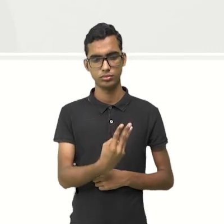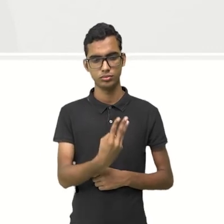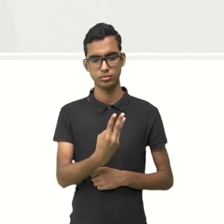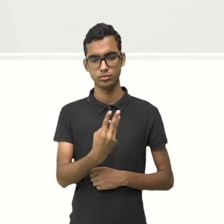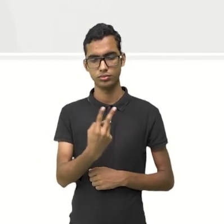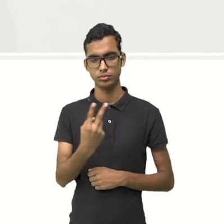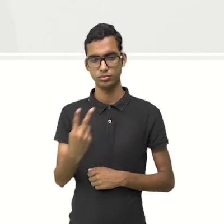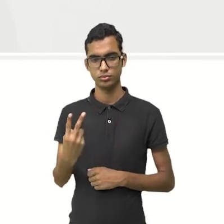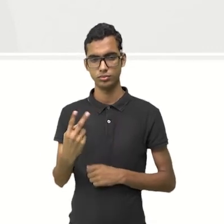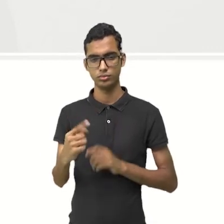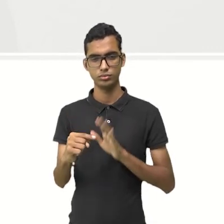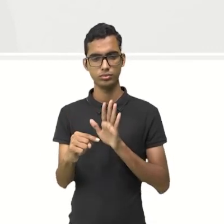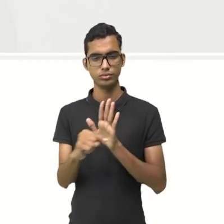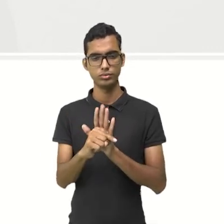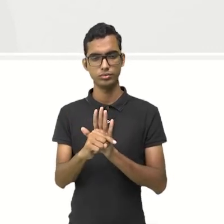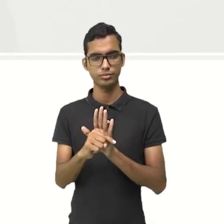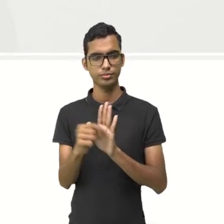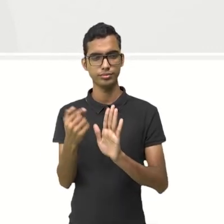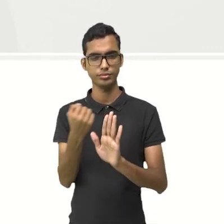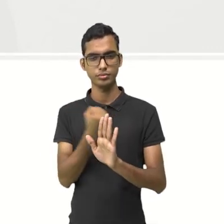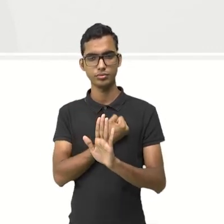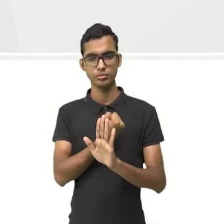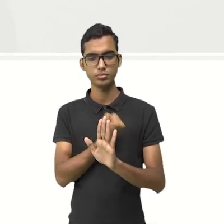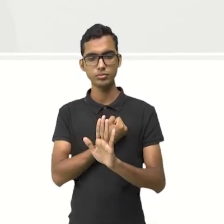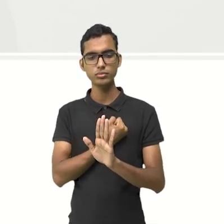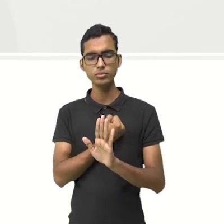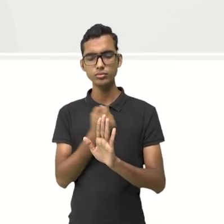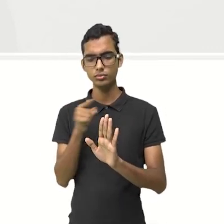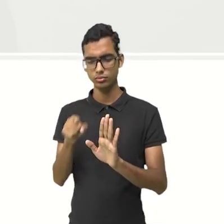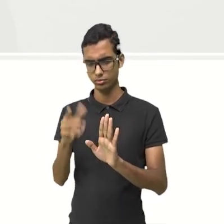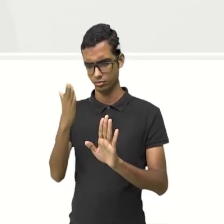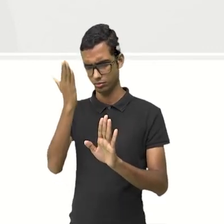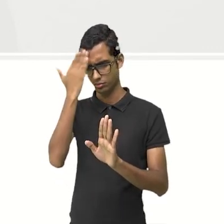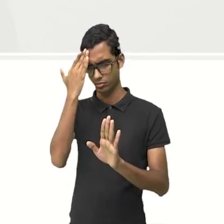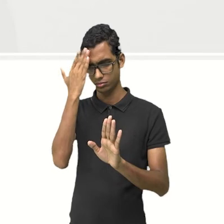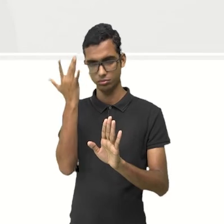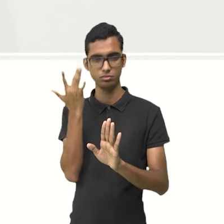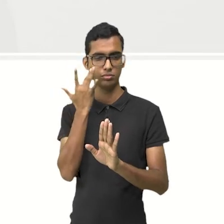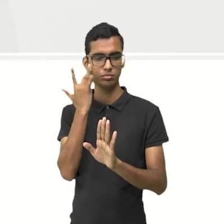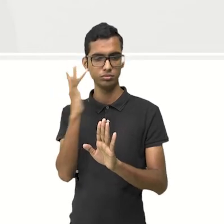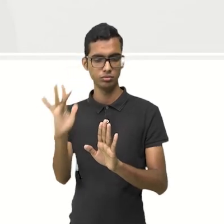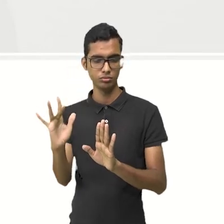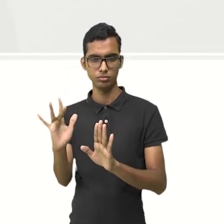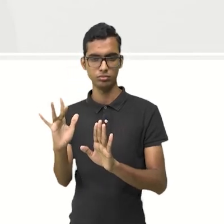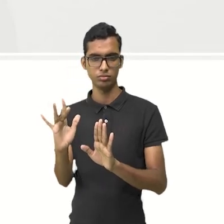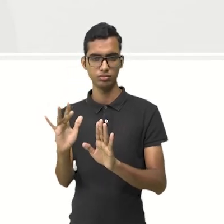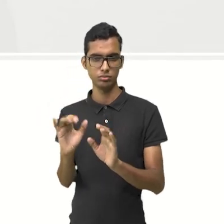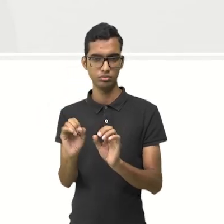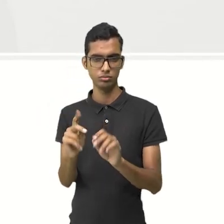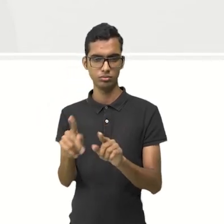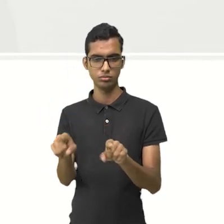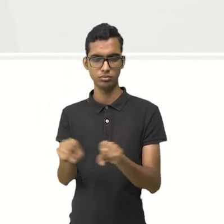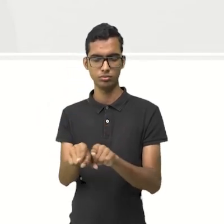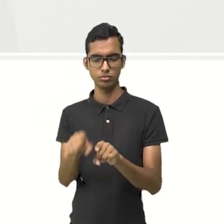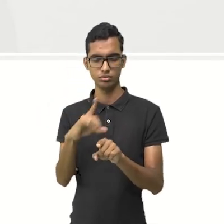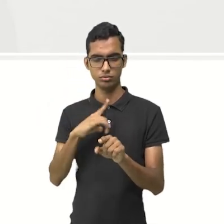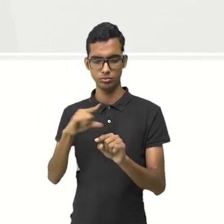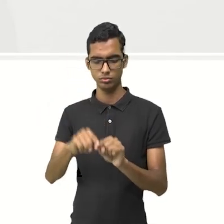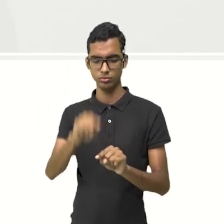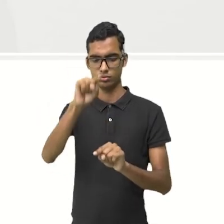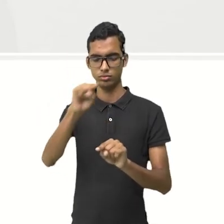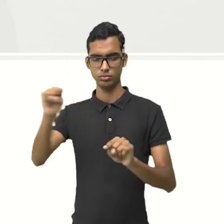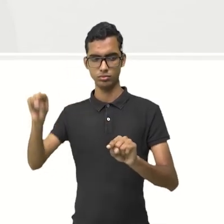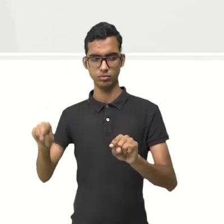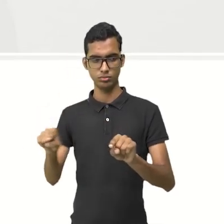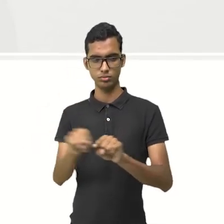por um número inteiro. Eu sei quem é esse número? Não. Eu não sei quem é esse número. Então eu botei um quadradinho, olha.